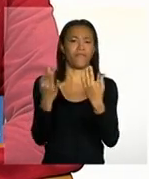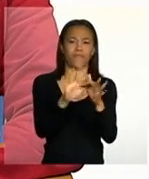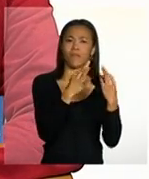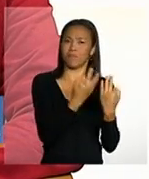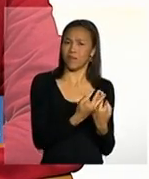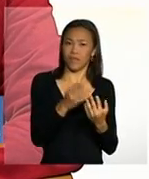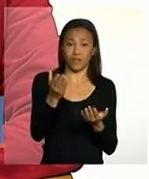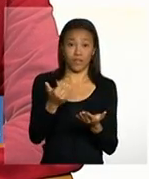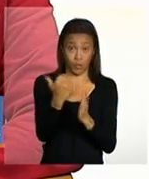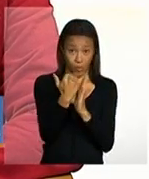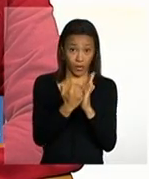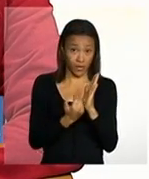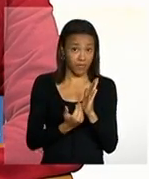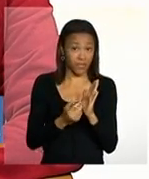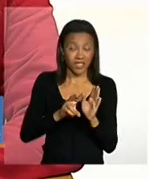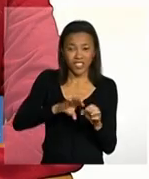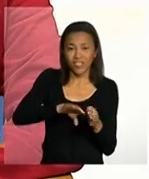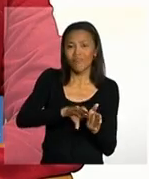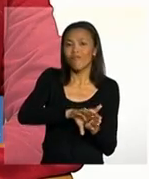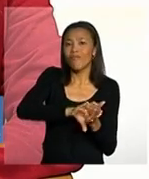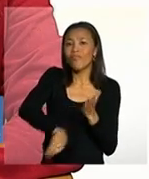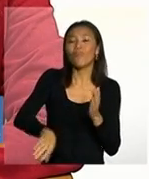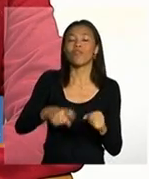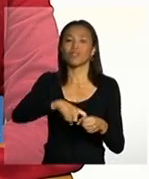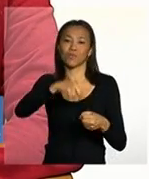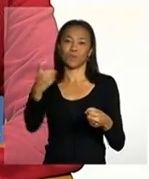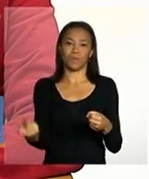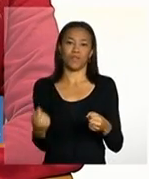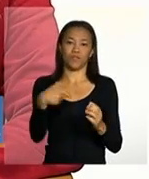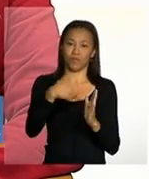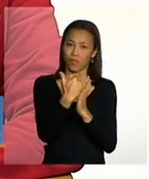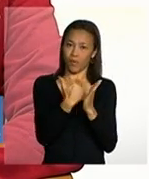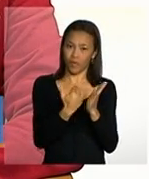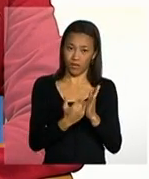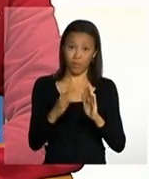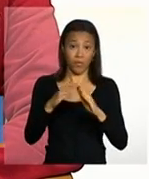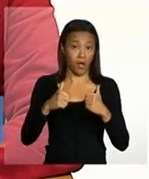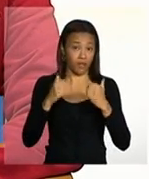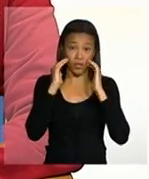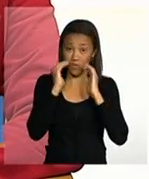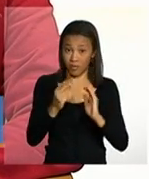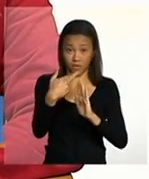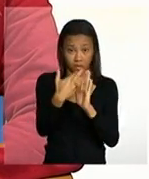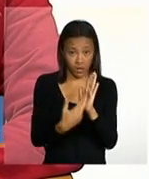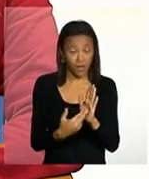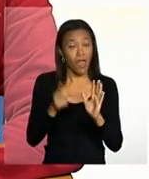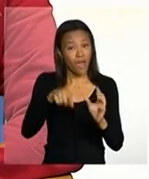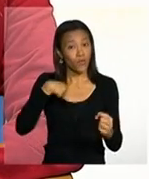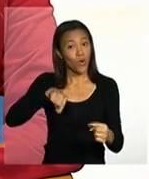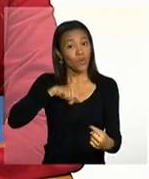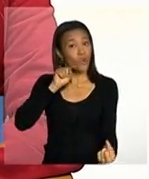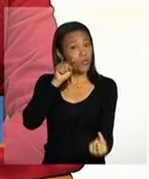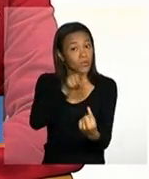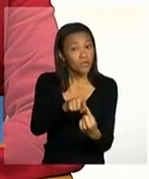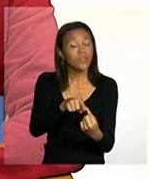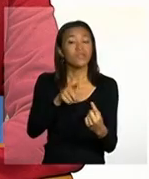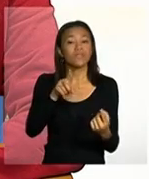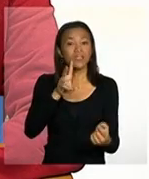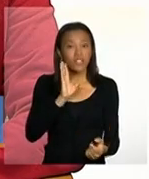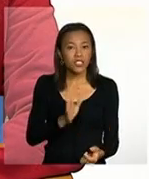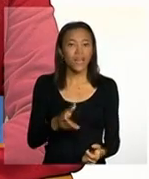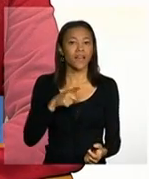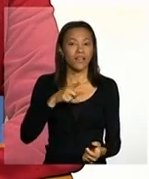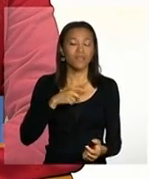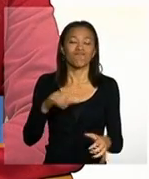Bolsa Família seja cancelada pelo motivo de descumprimento de condicionalidades então essa é a nossa meta já que elas apresentam uma situação de